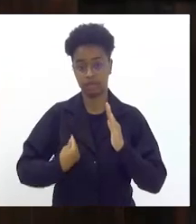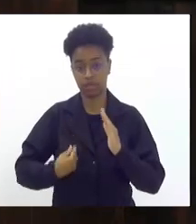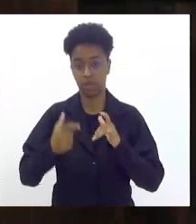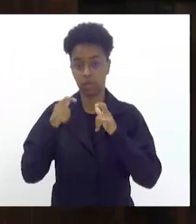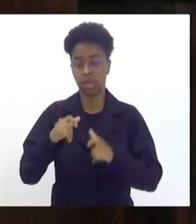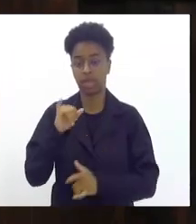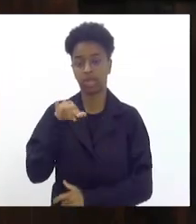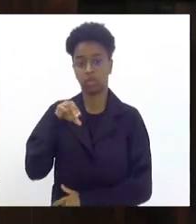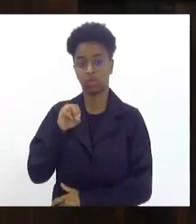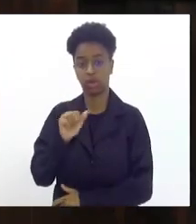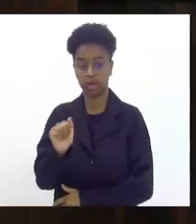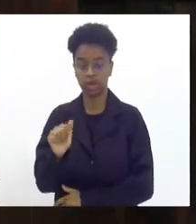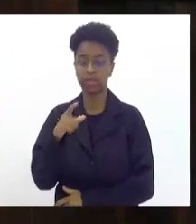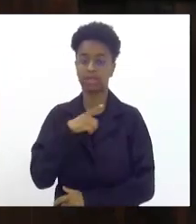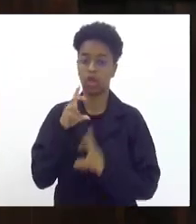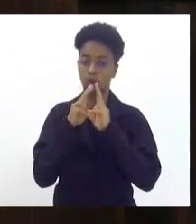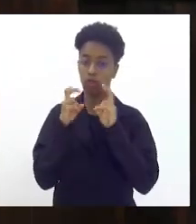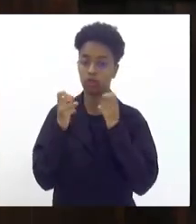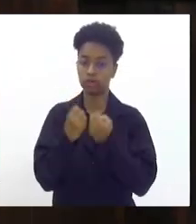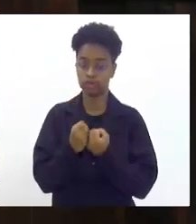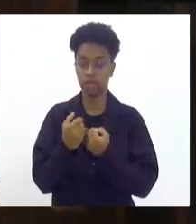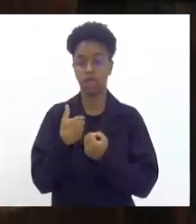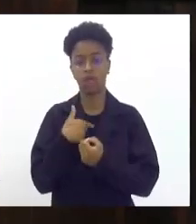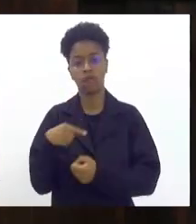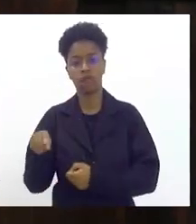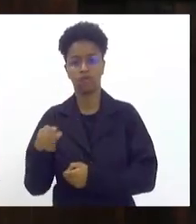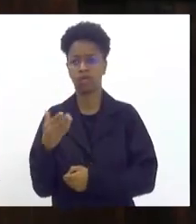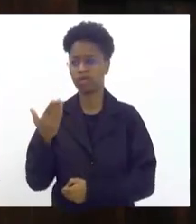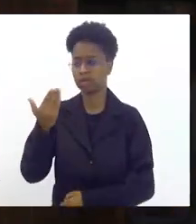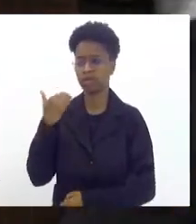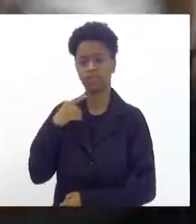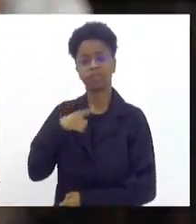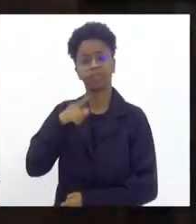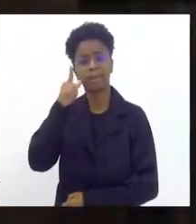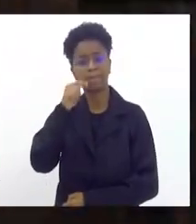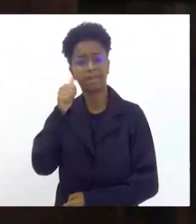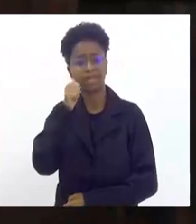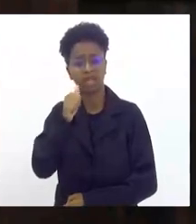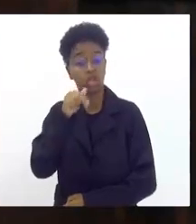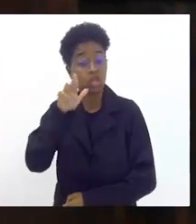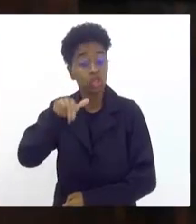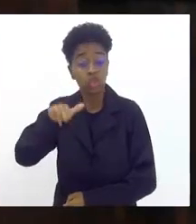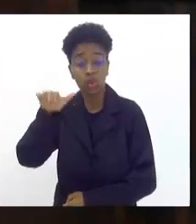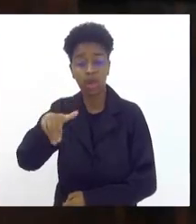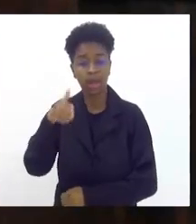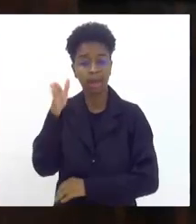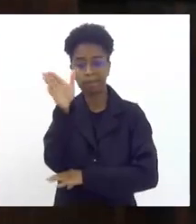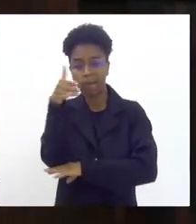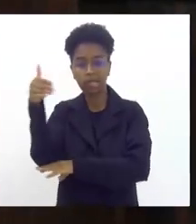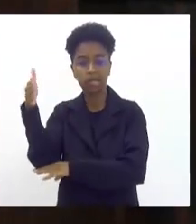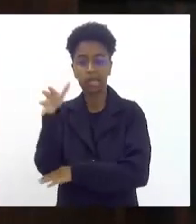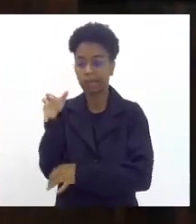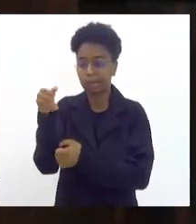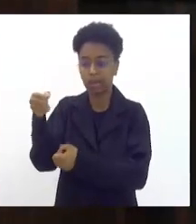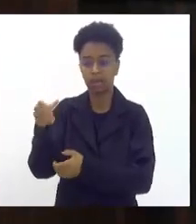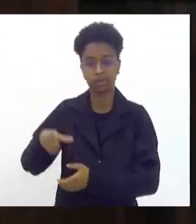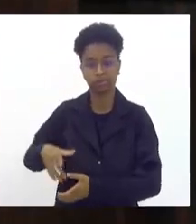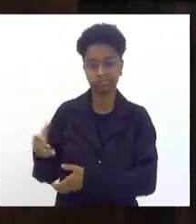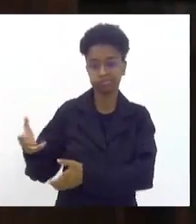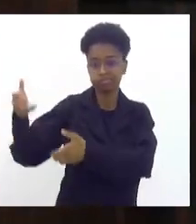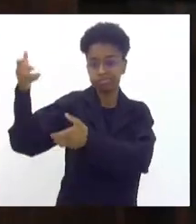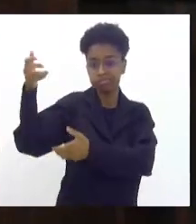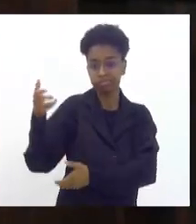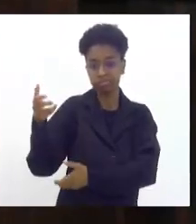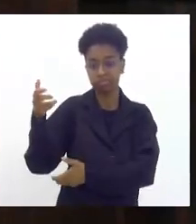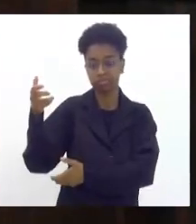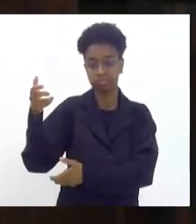apresentação em uma oficina. Outro dia, eu estava lá e a gente viu umas meninas que nunca pegaram numa bandeira colocar o talabarte